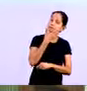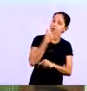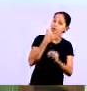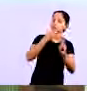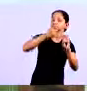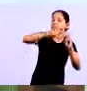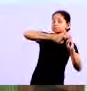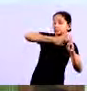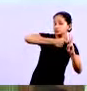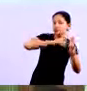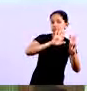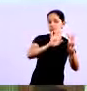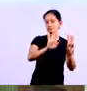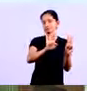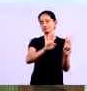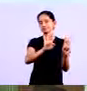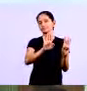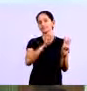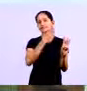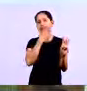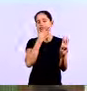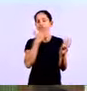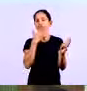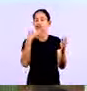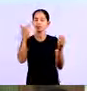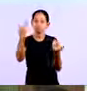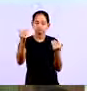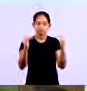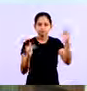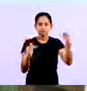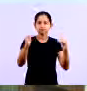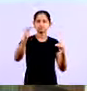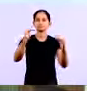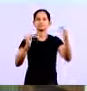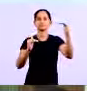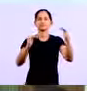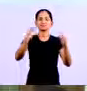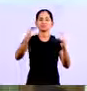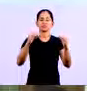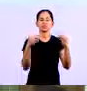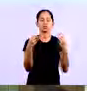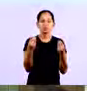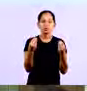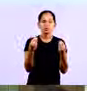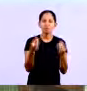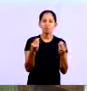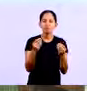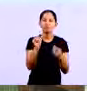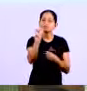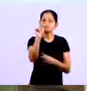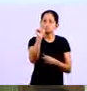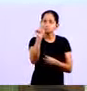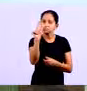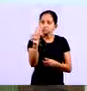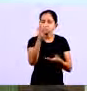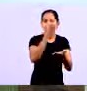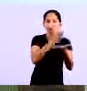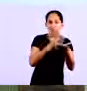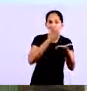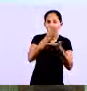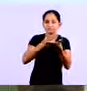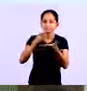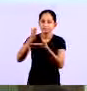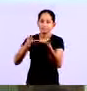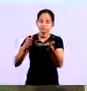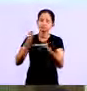contas a receber, o que vai acontecer é que vai haver um descompasso. Como você vendeu a prazo e vai receber em parcelas e o a pagar pode estar